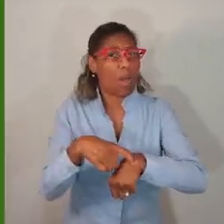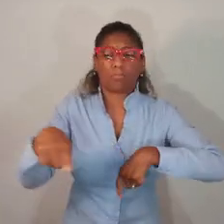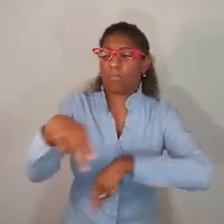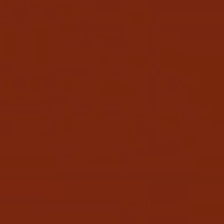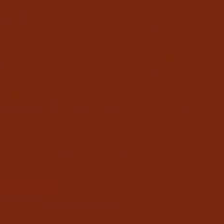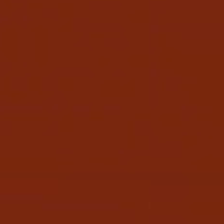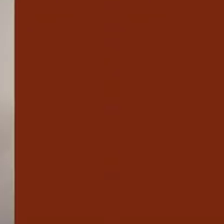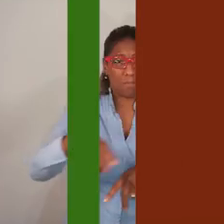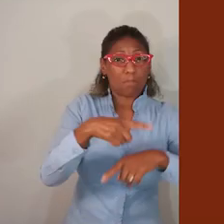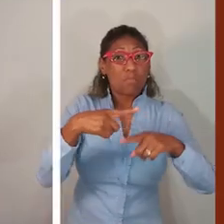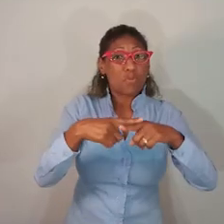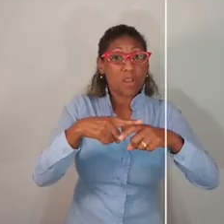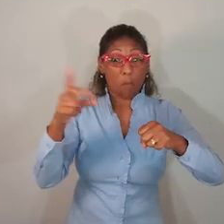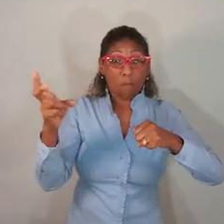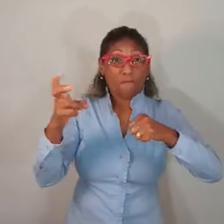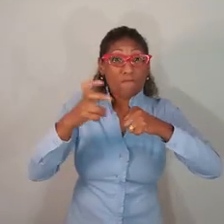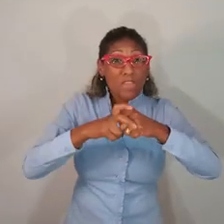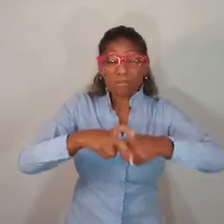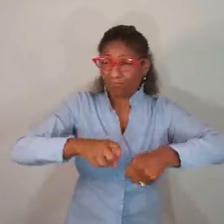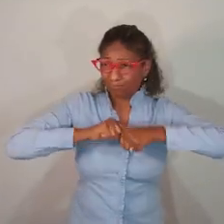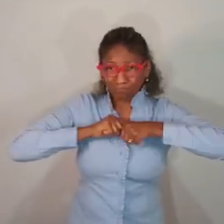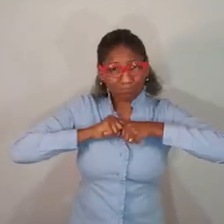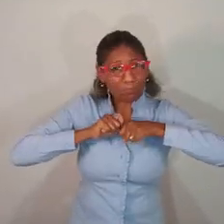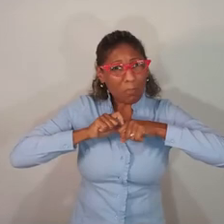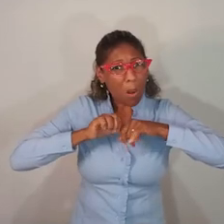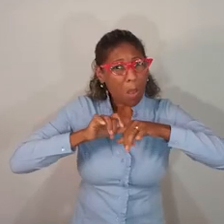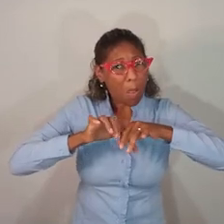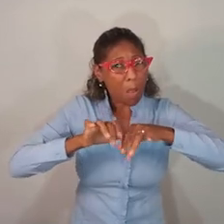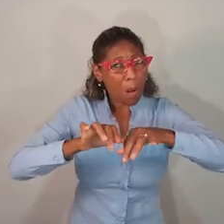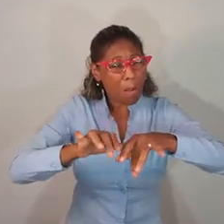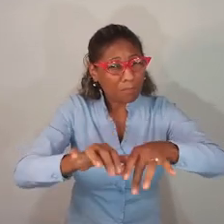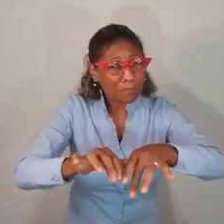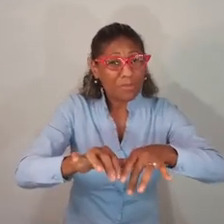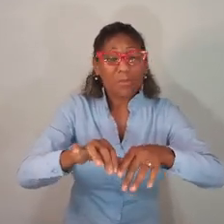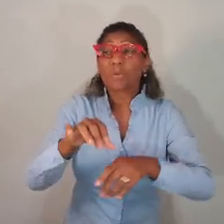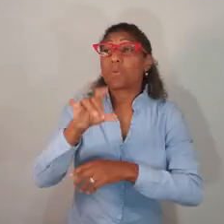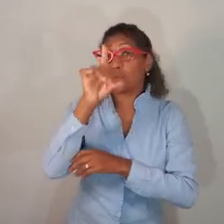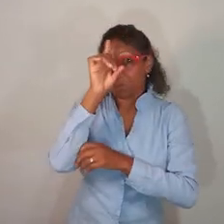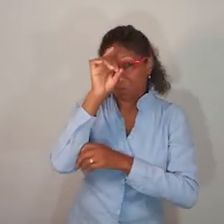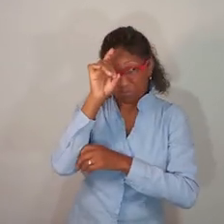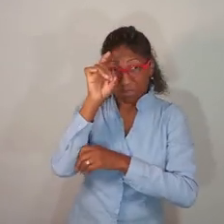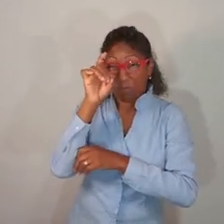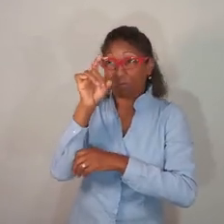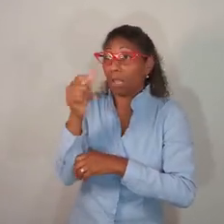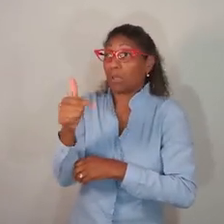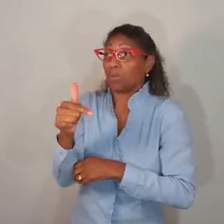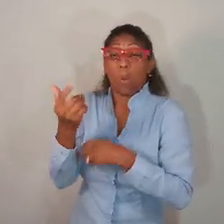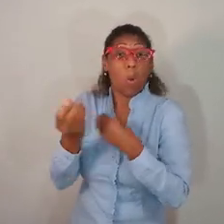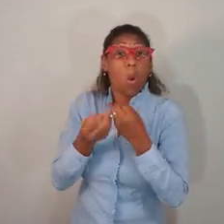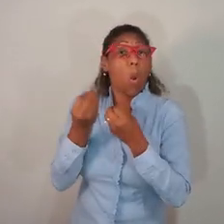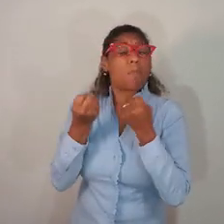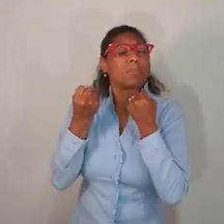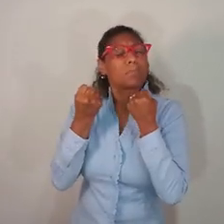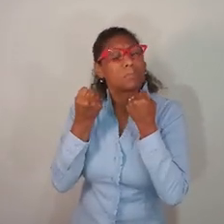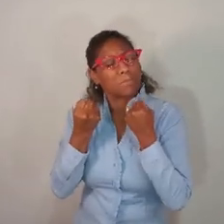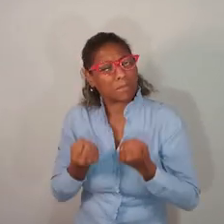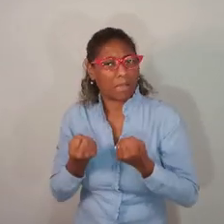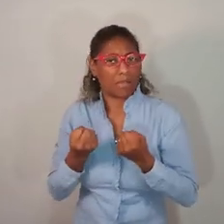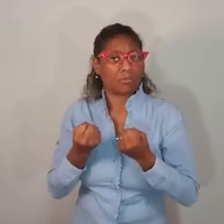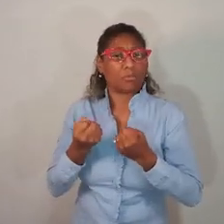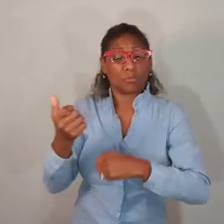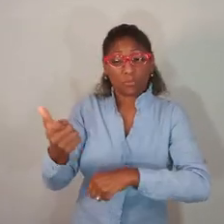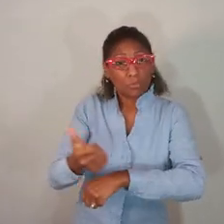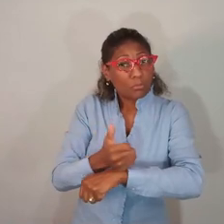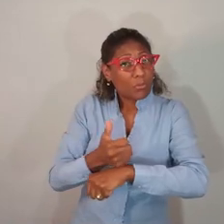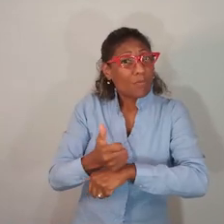teleentrega. Não é hora de se aglomerar. O vírus está se espalhando de maneira agressiva e a rede hospitalar do Rio Grande do